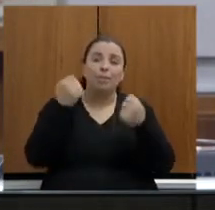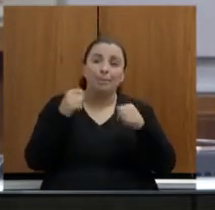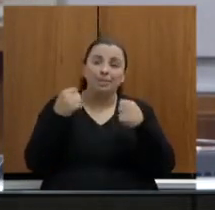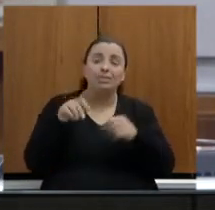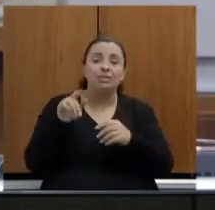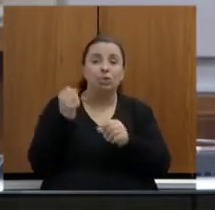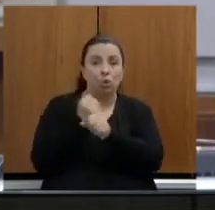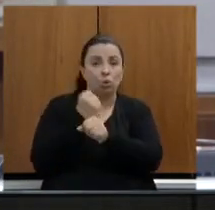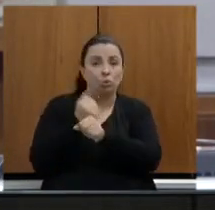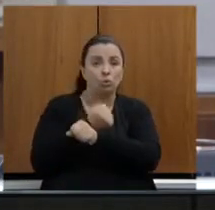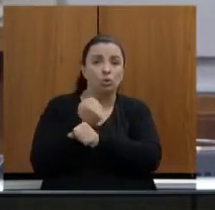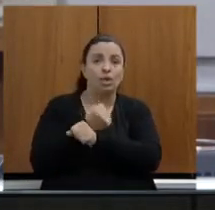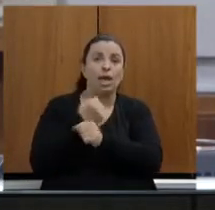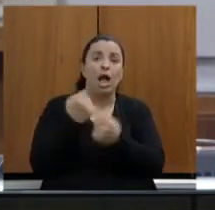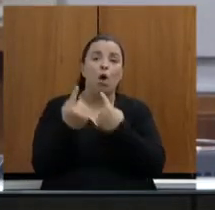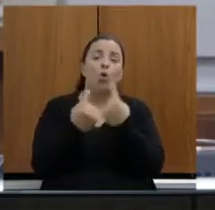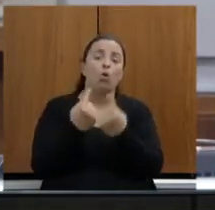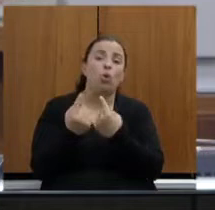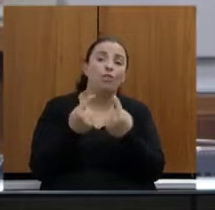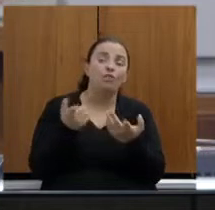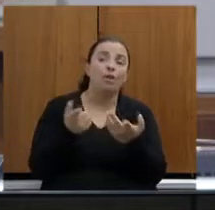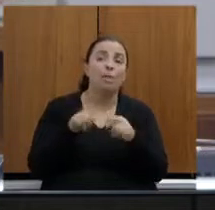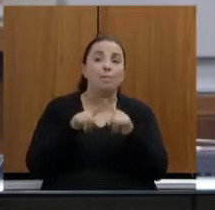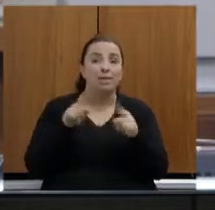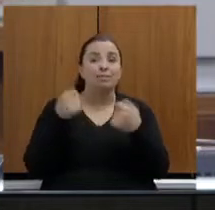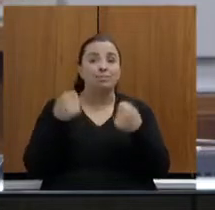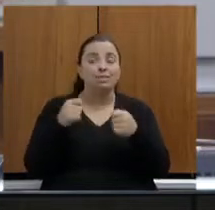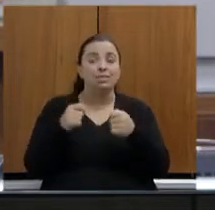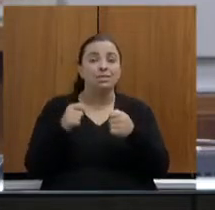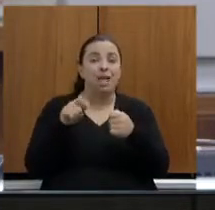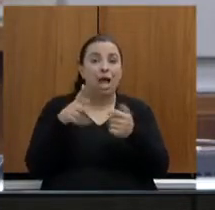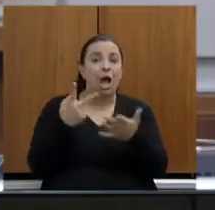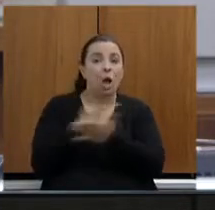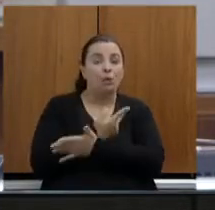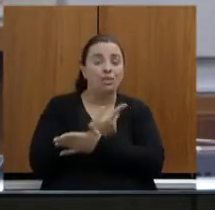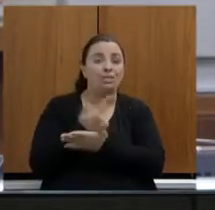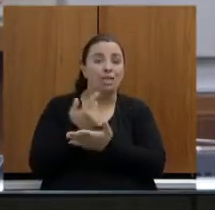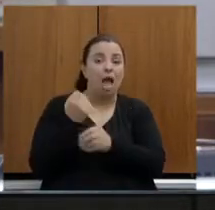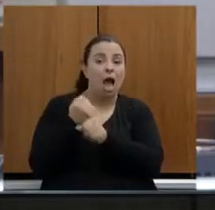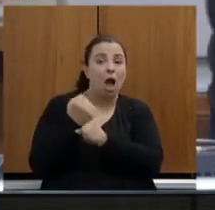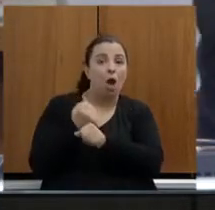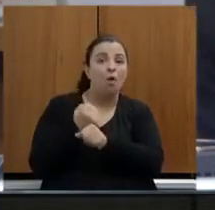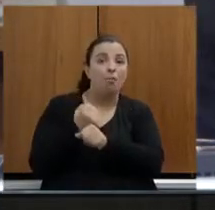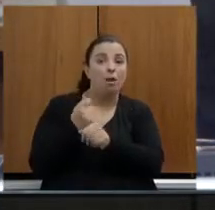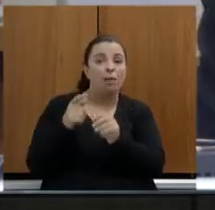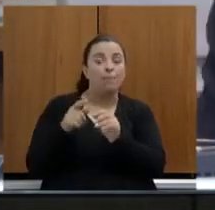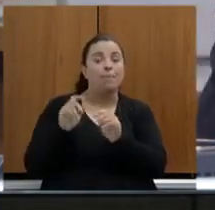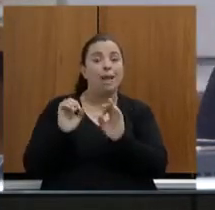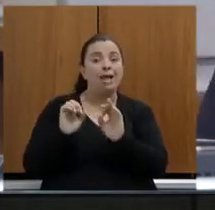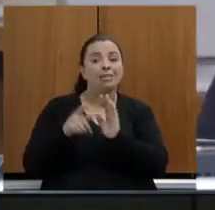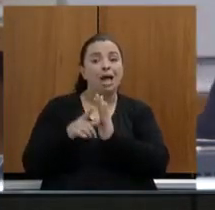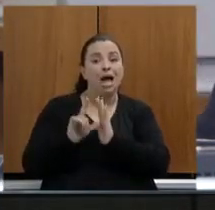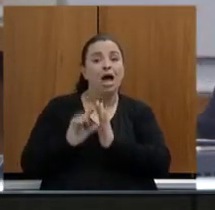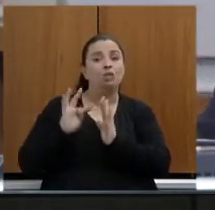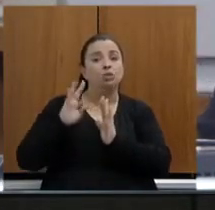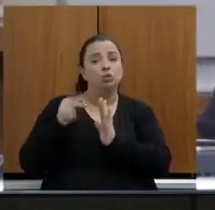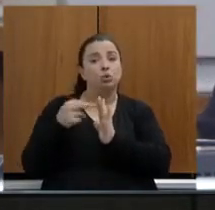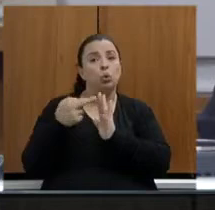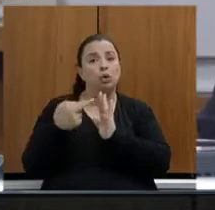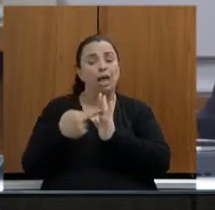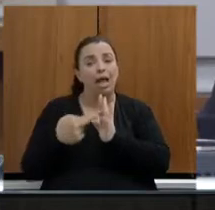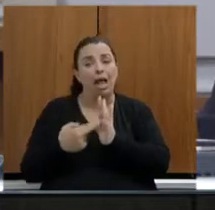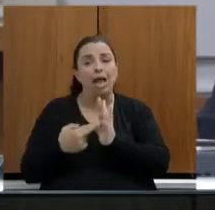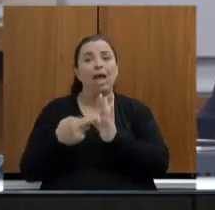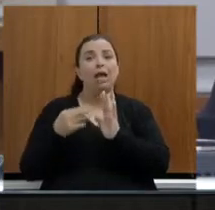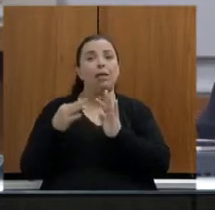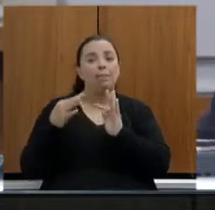adequada, de maneira correta. Então, essa é uma das formas de que o rodoanel pode trazer,